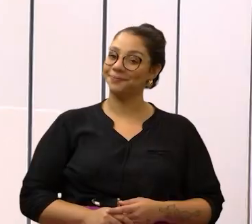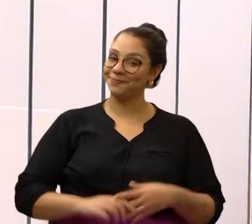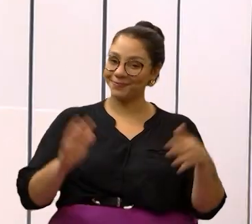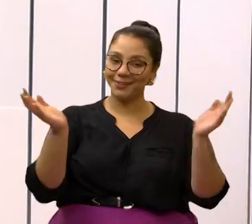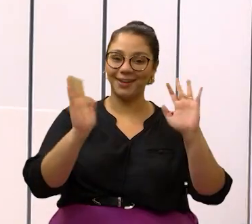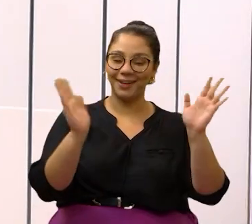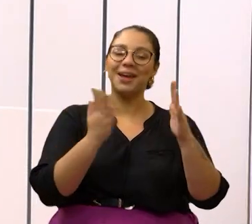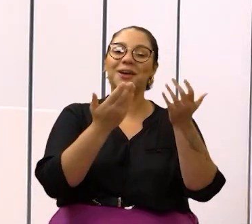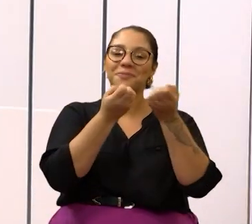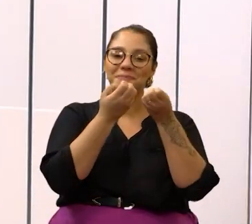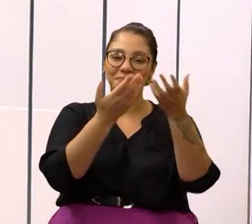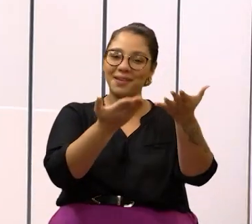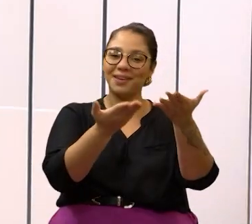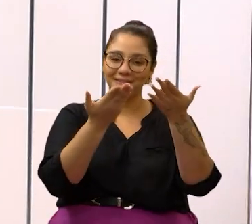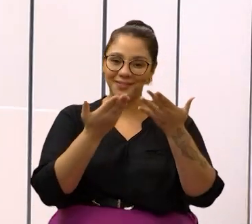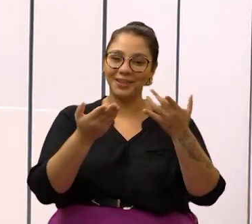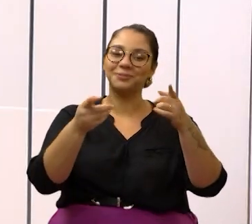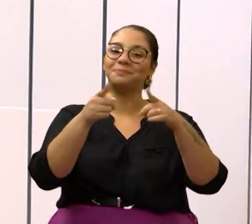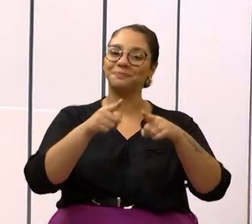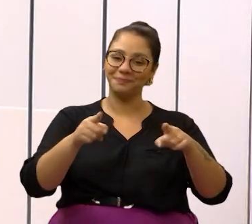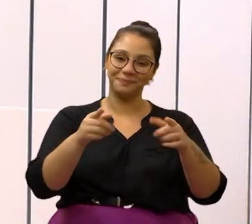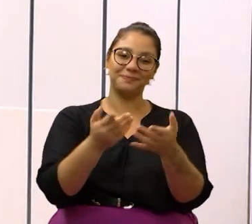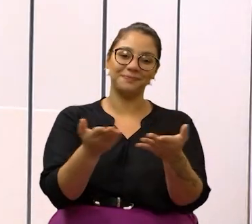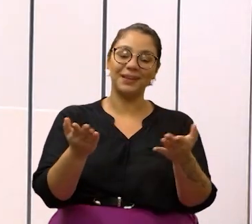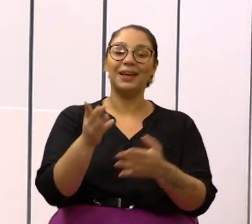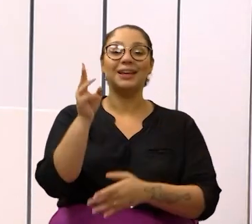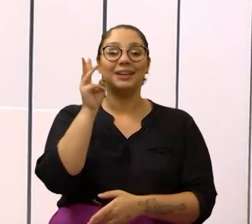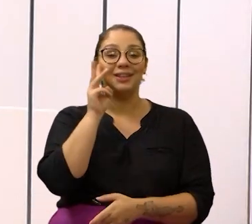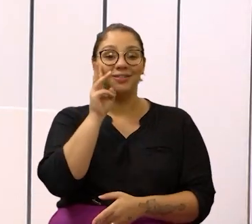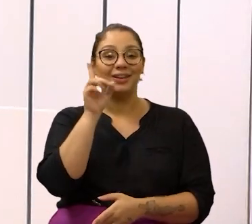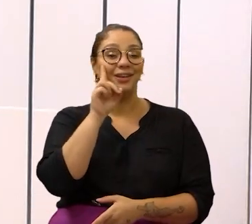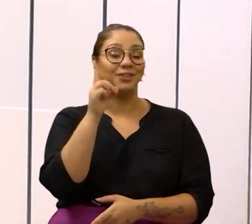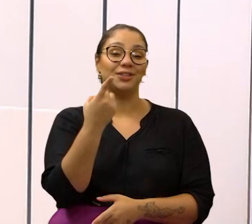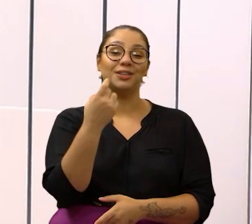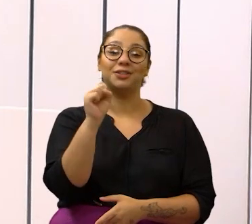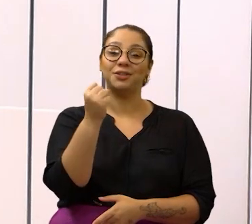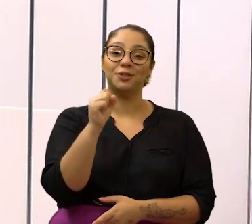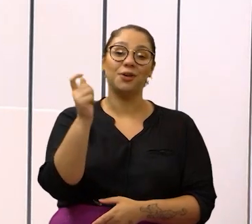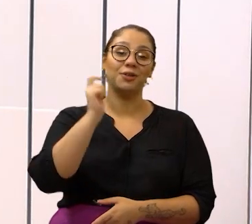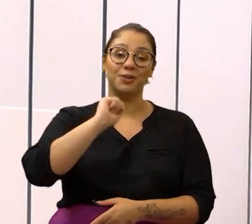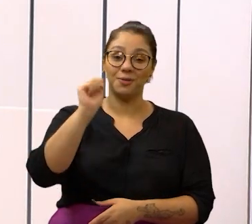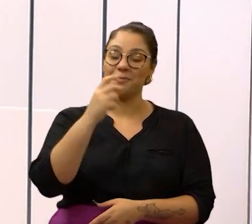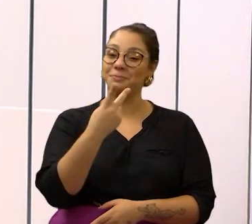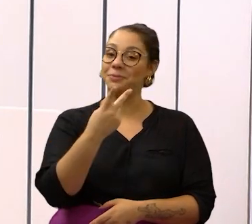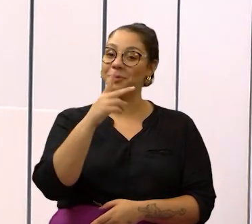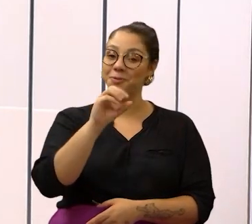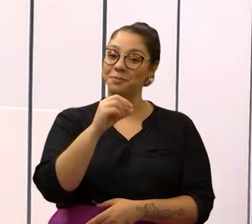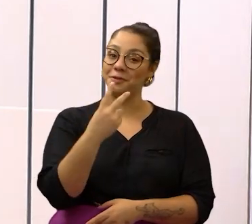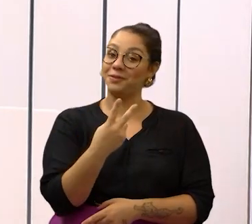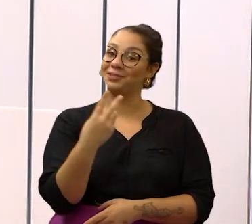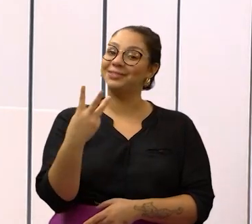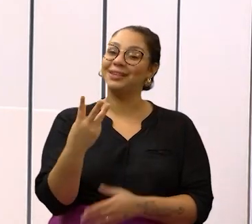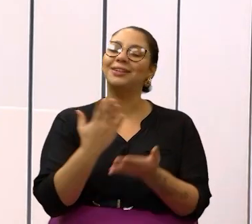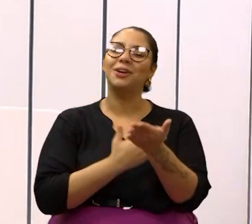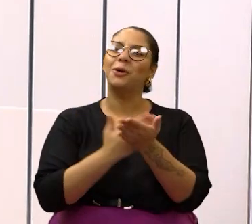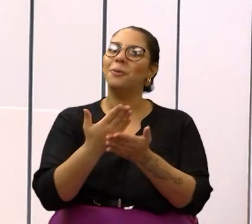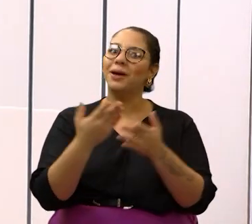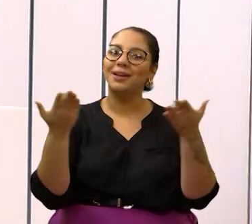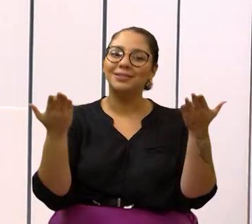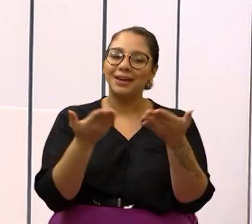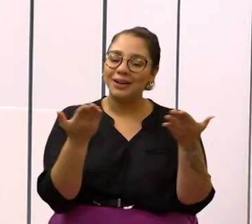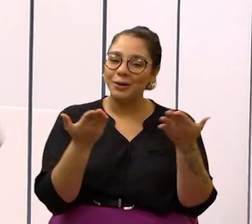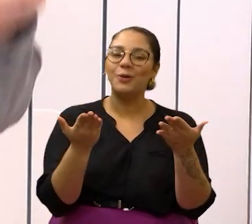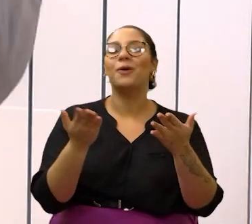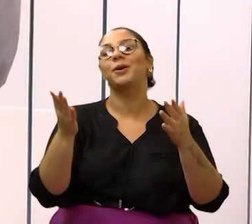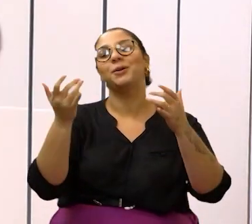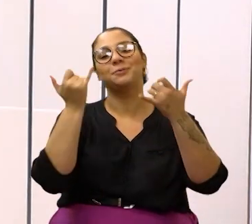Olá, seja bem-vinda, seja bem-vindo, terça-feira, 18 de abril de 2023, começa agora o